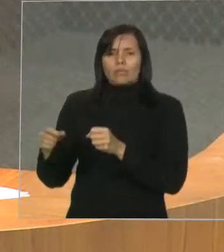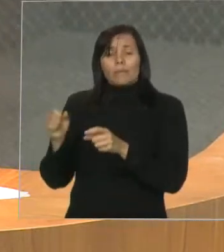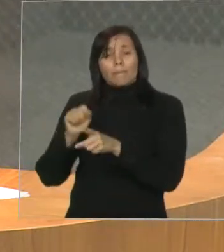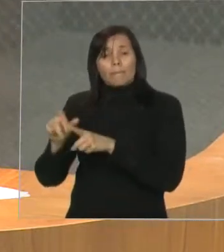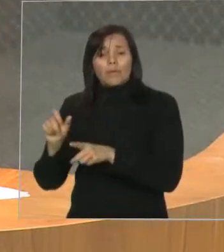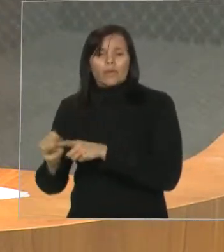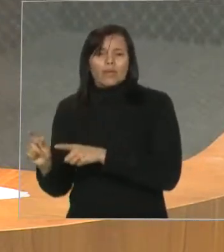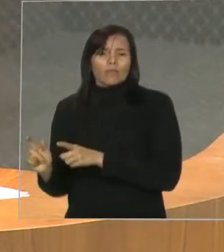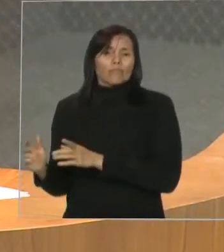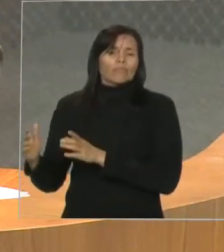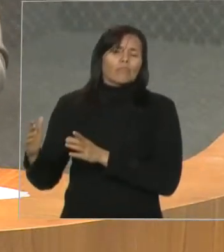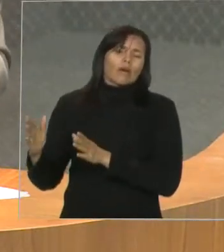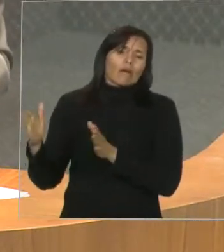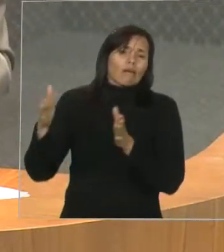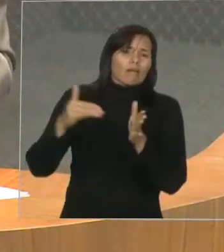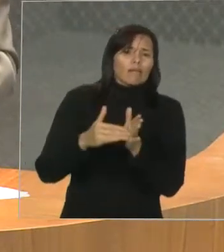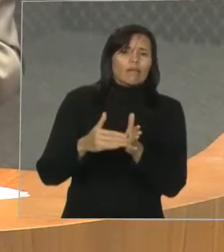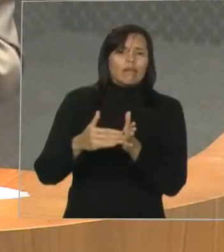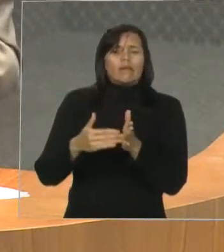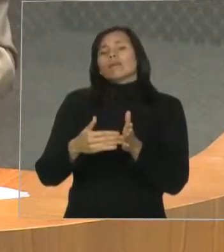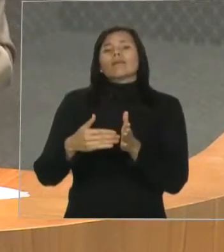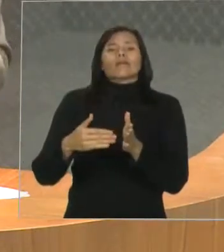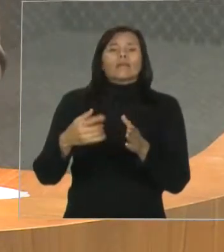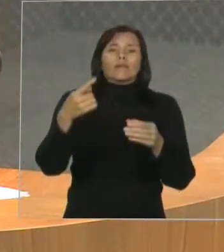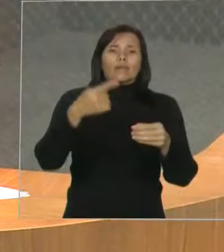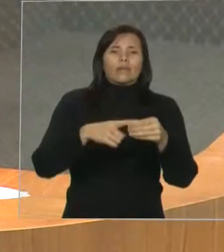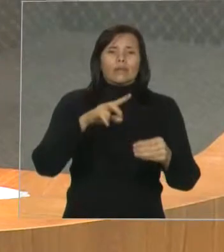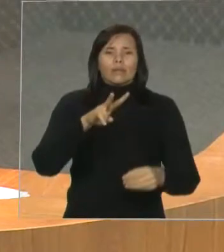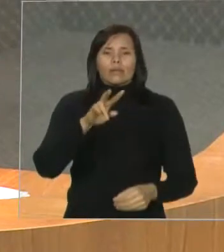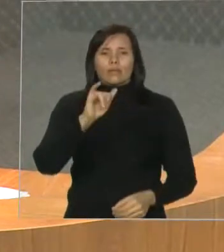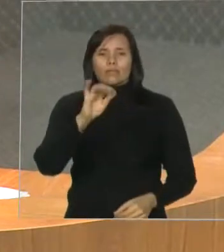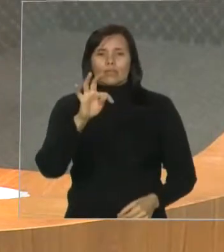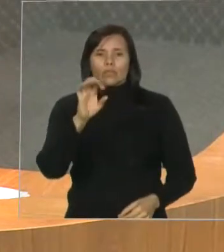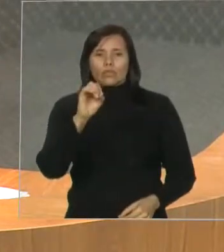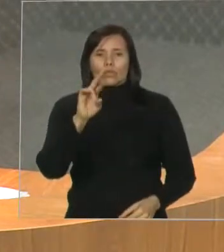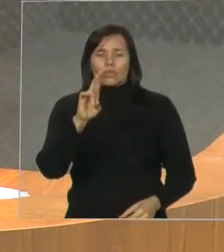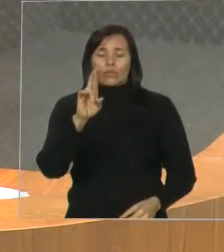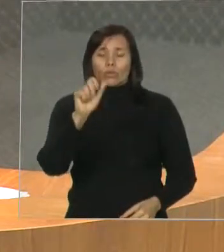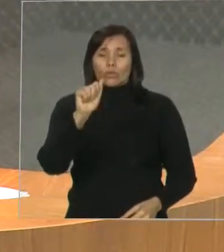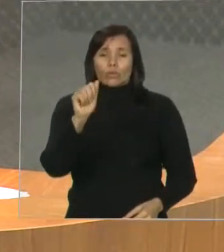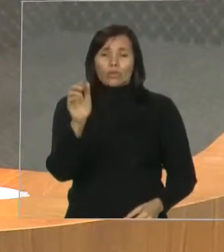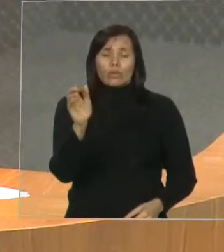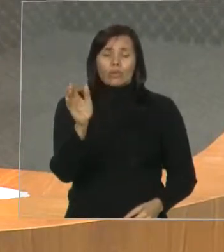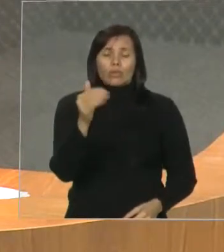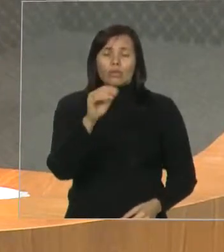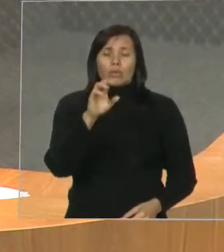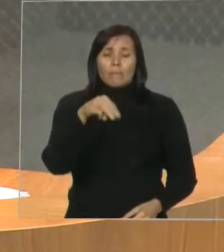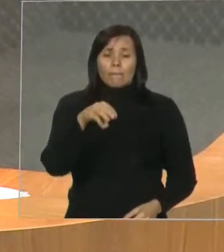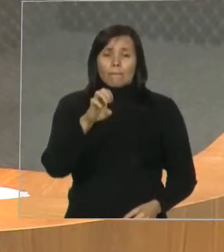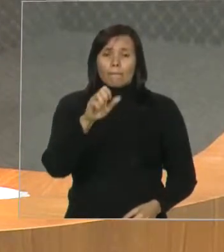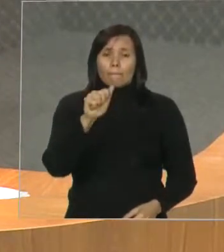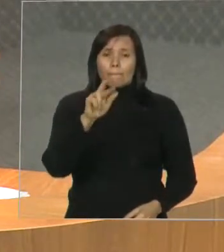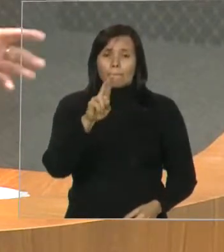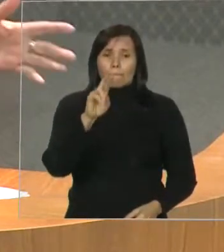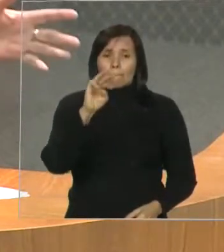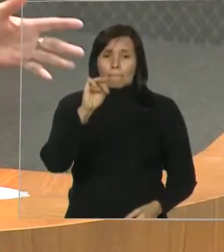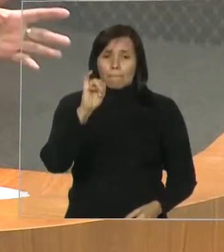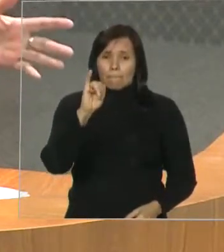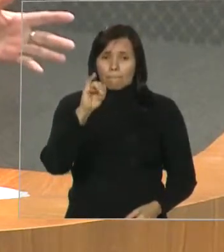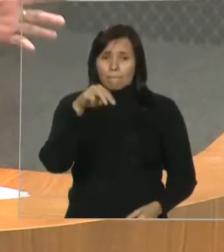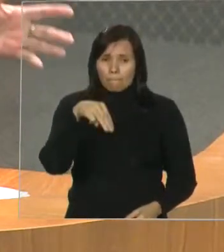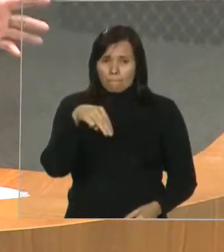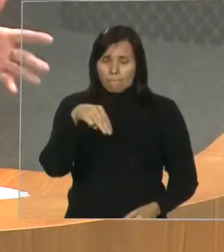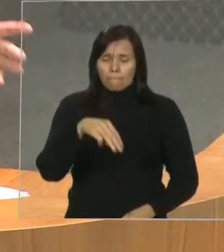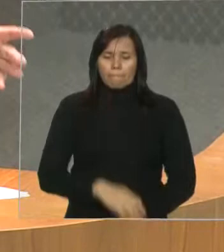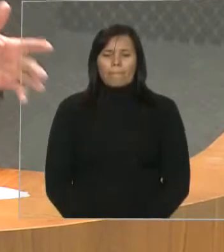Vitória do Mearim está em condições quase intrafegáveis. Ruins, péssimas as condições. Nós precisamos melhorar o